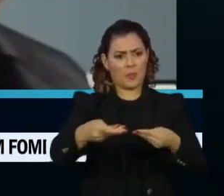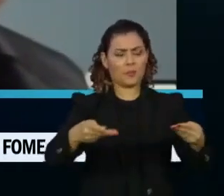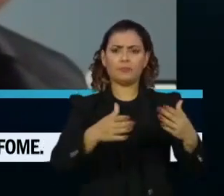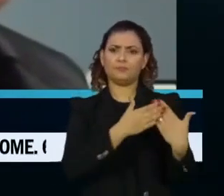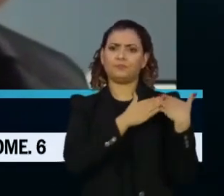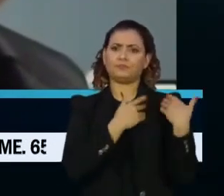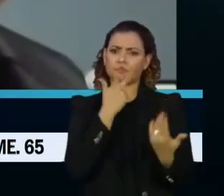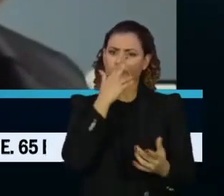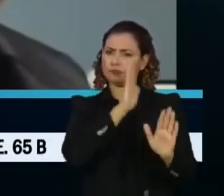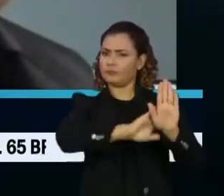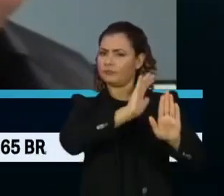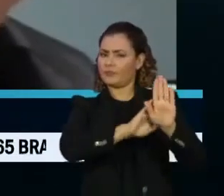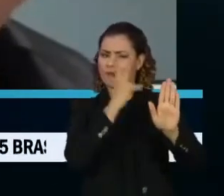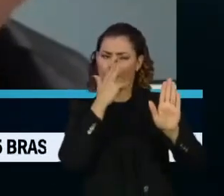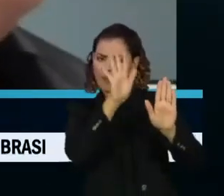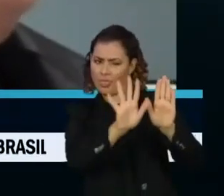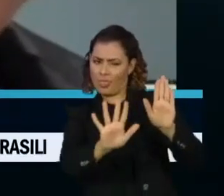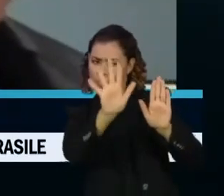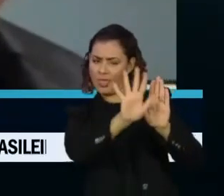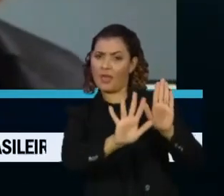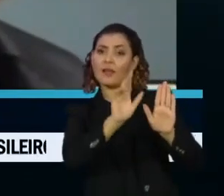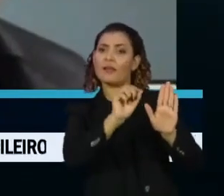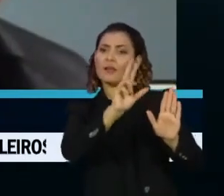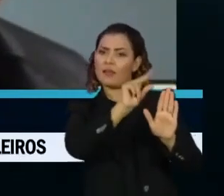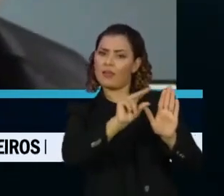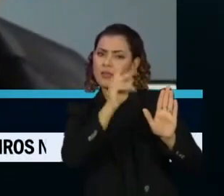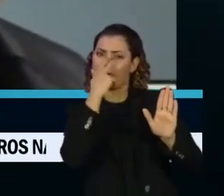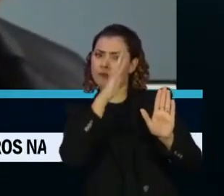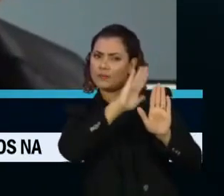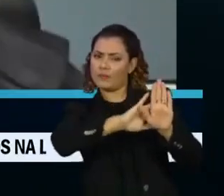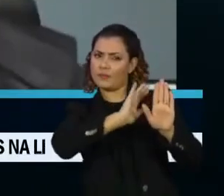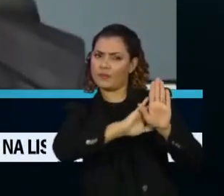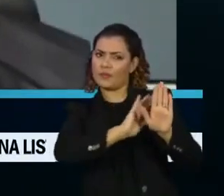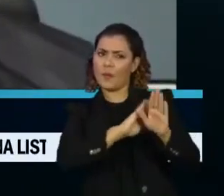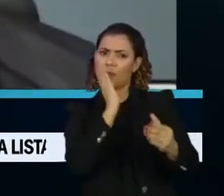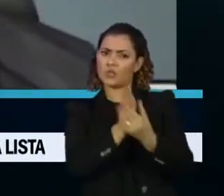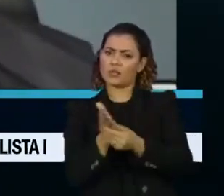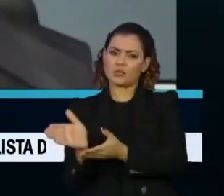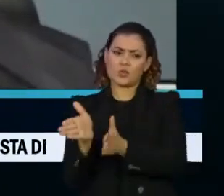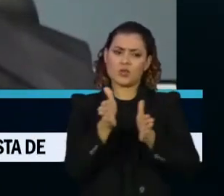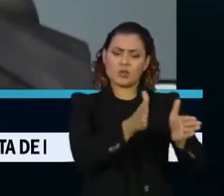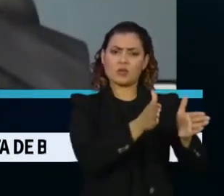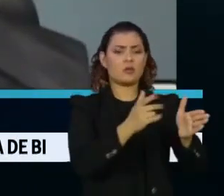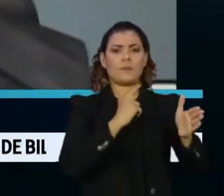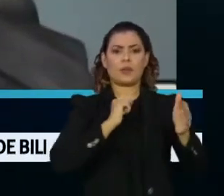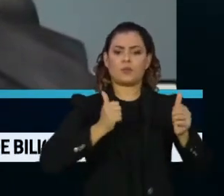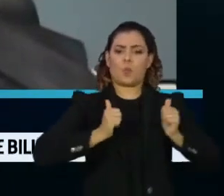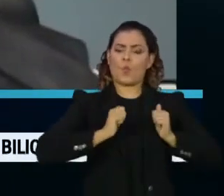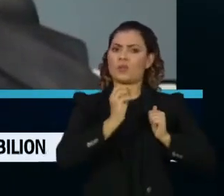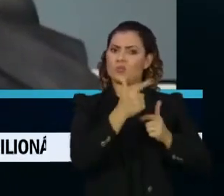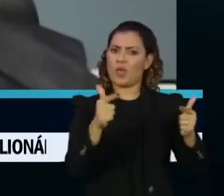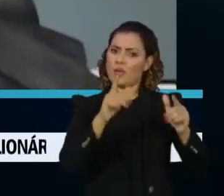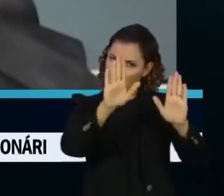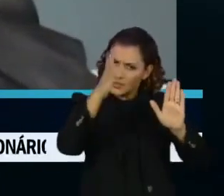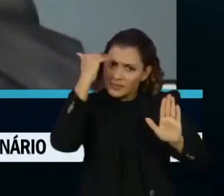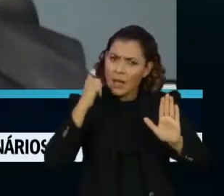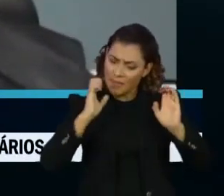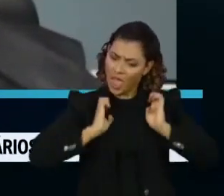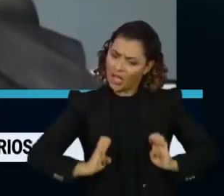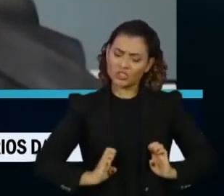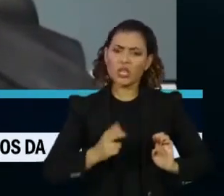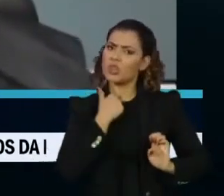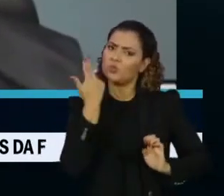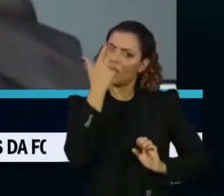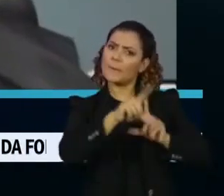parece flertar, no mínimo, com o exercício de uma deslealdade processual. E todos nós sabemos que, eticamente, não é possível